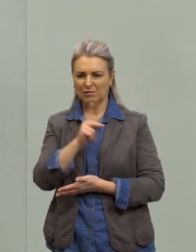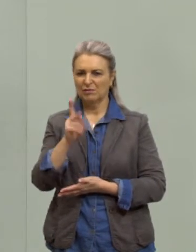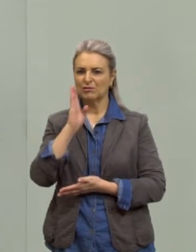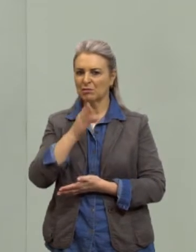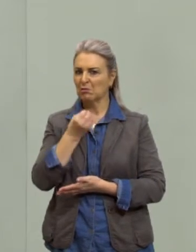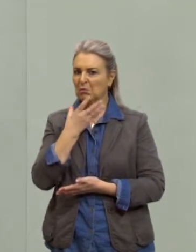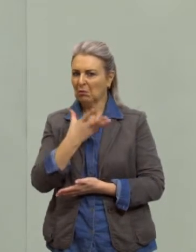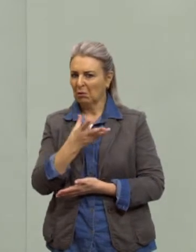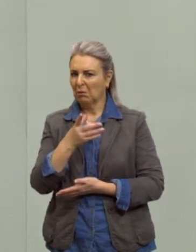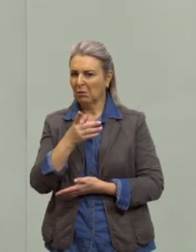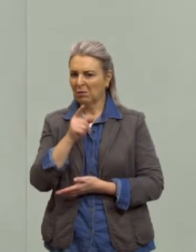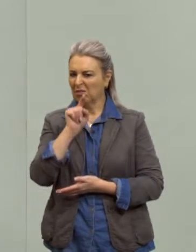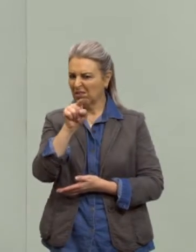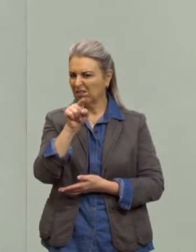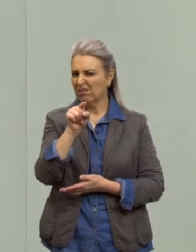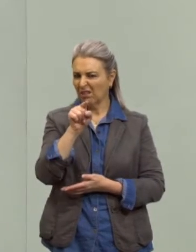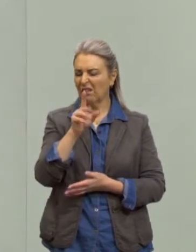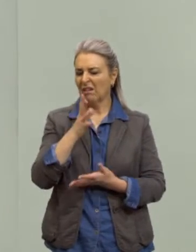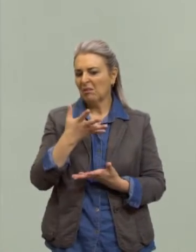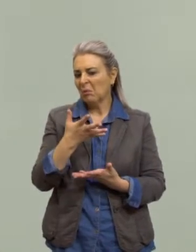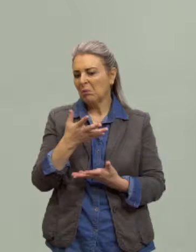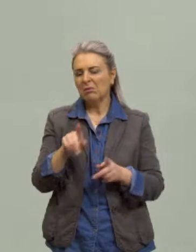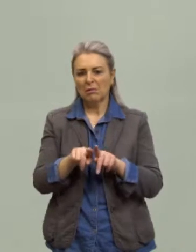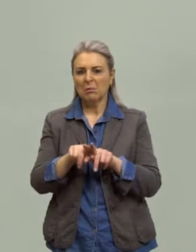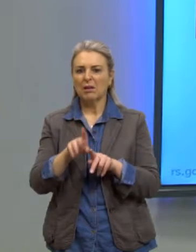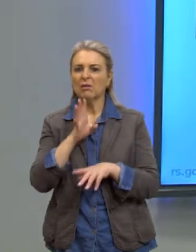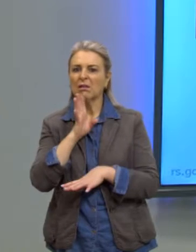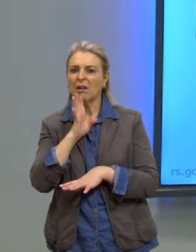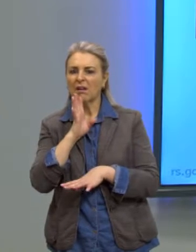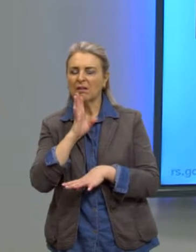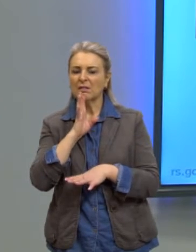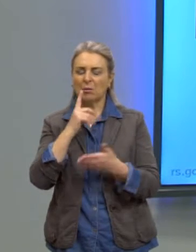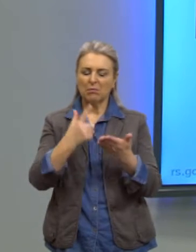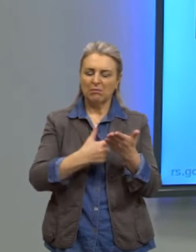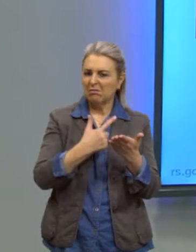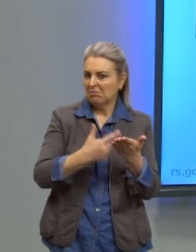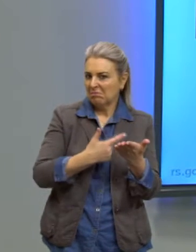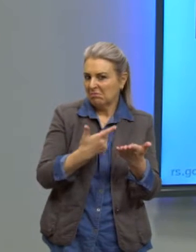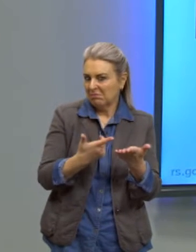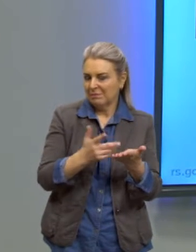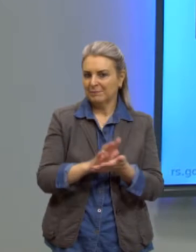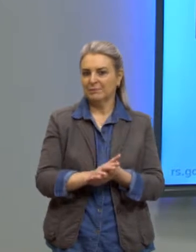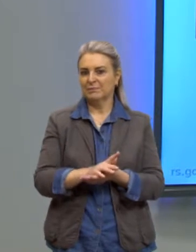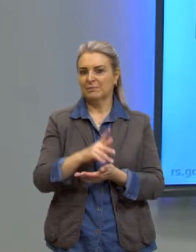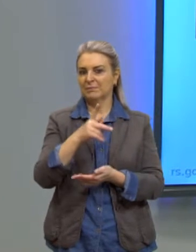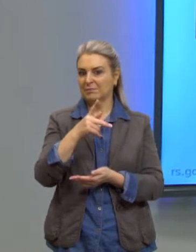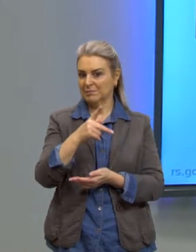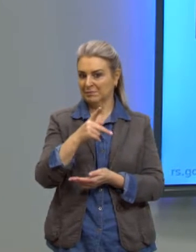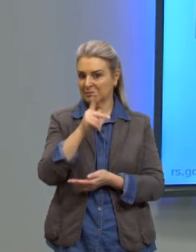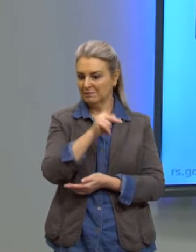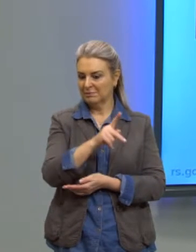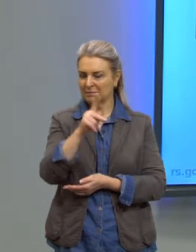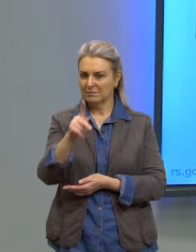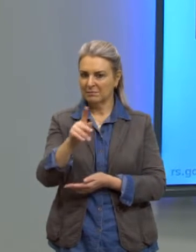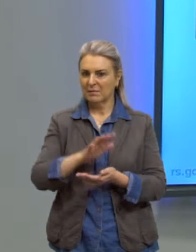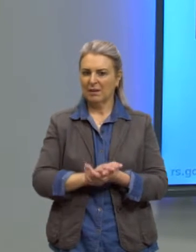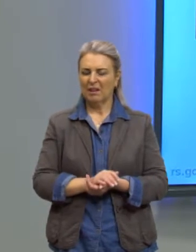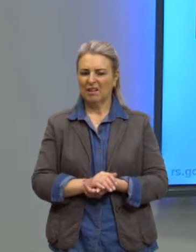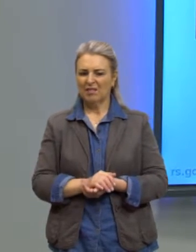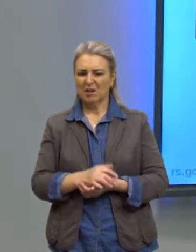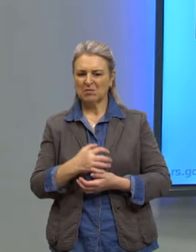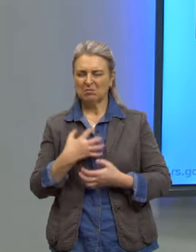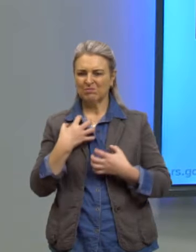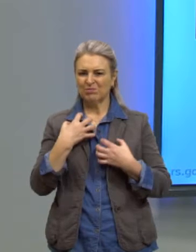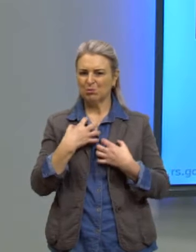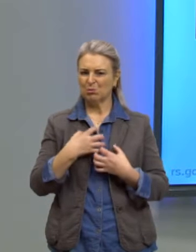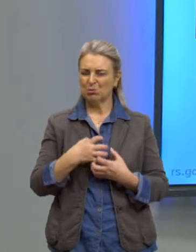ou até mesmo ter lido em alguma história. O professor de Gauss, ele havia ficado muito chateado com